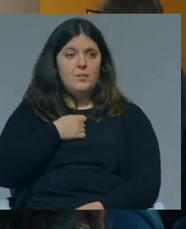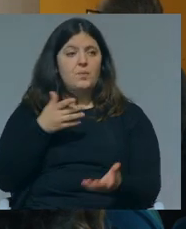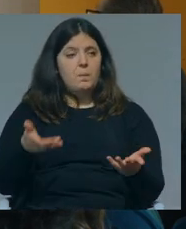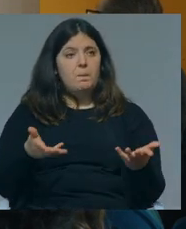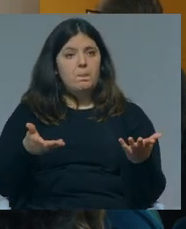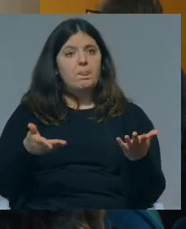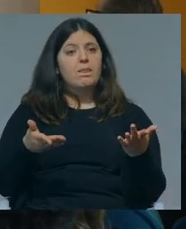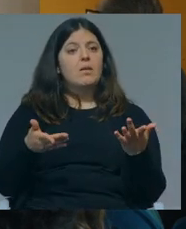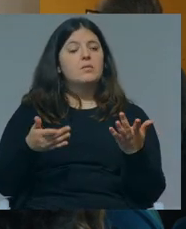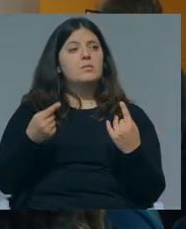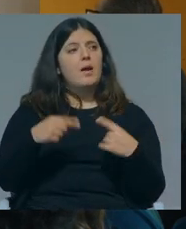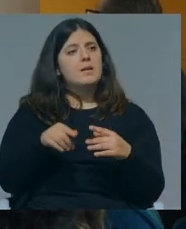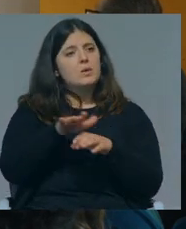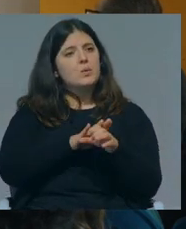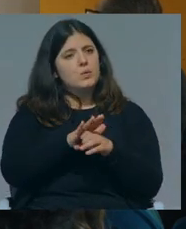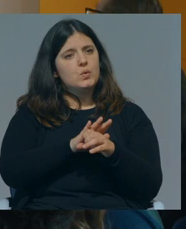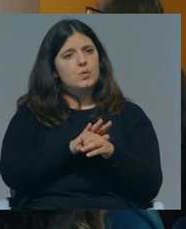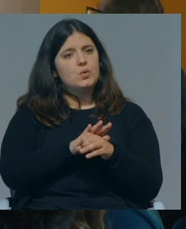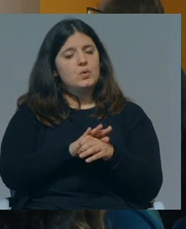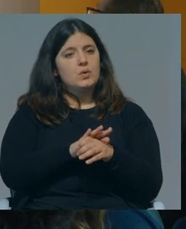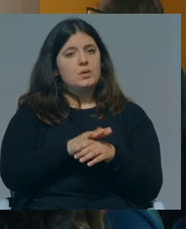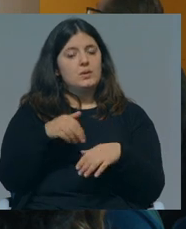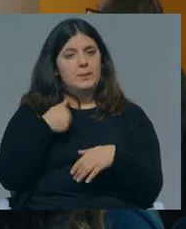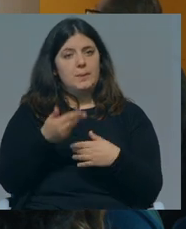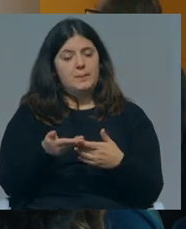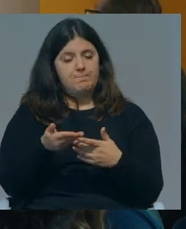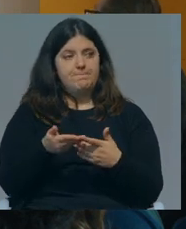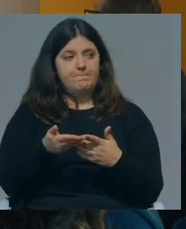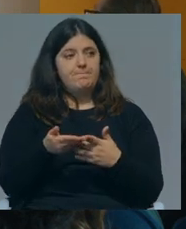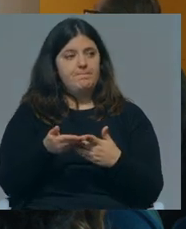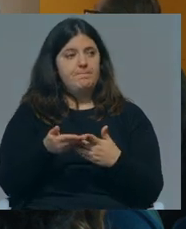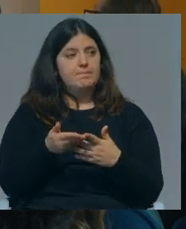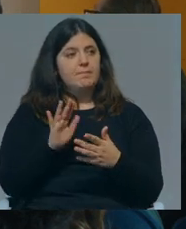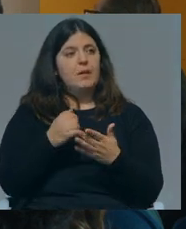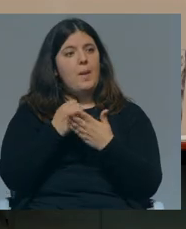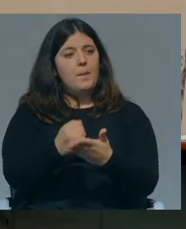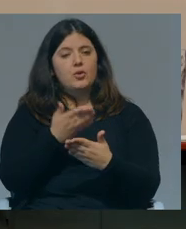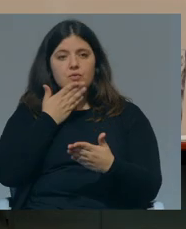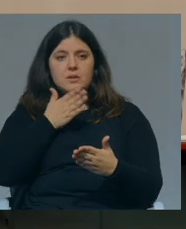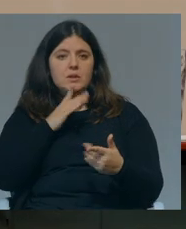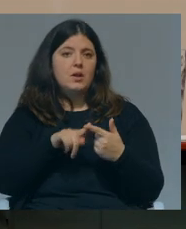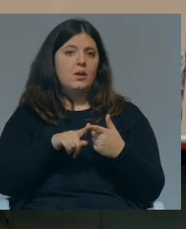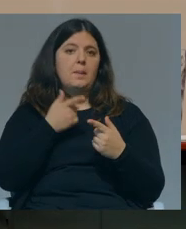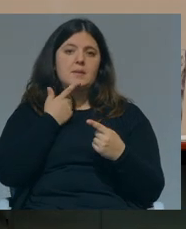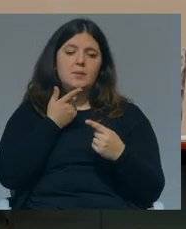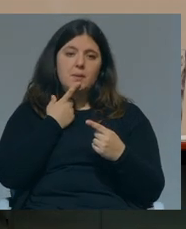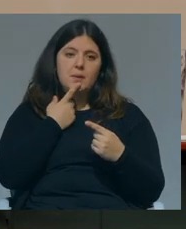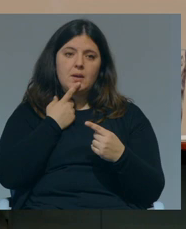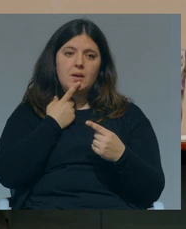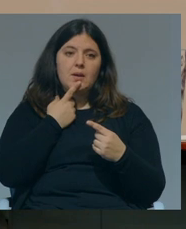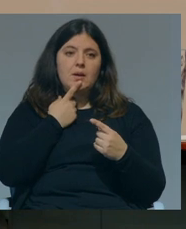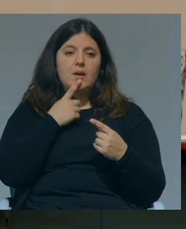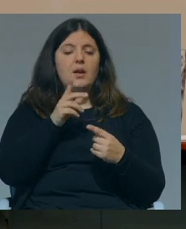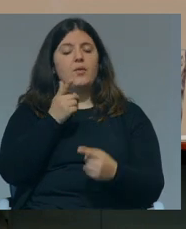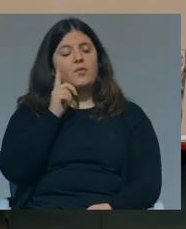E há casos trágicos e basta dar apoio, basta perceber, basta